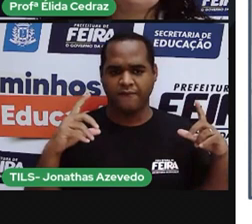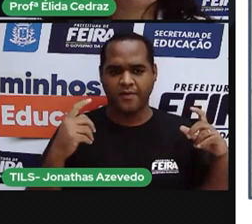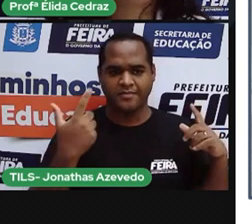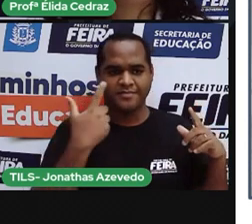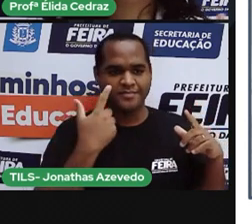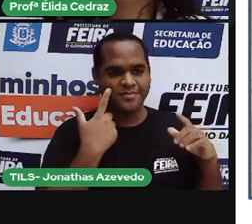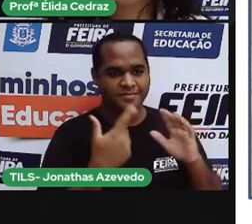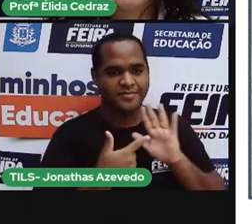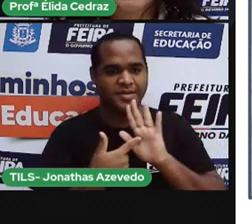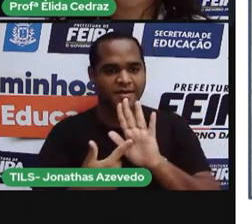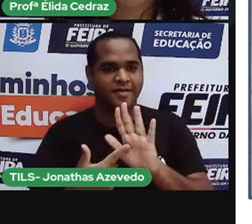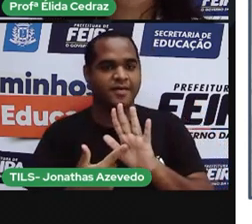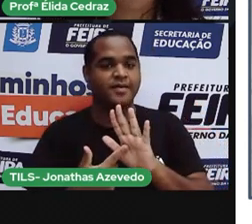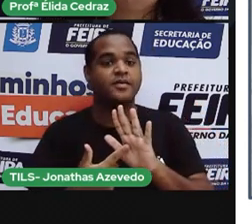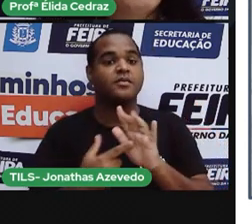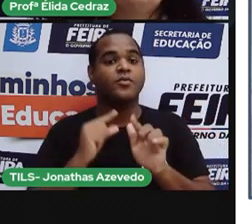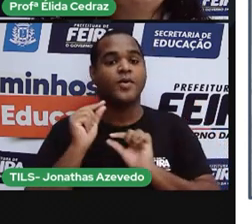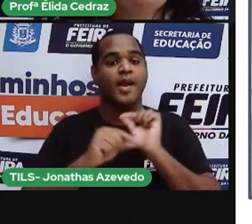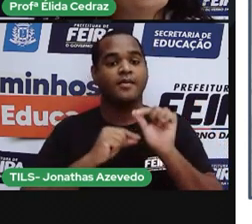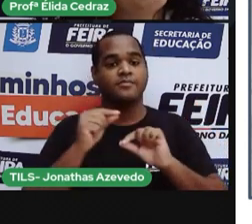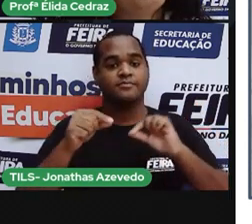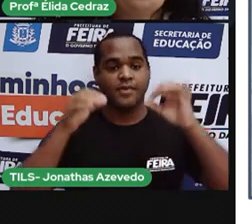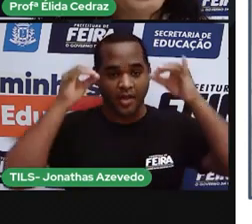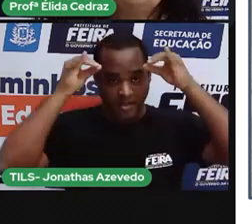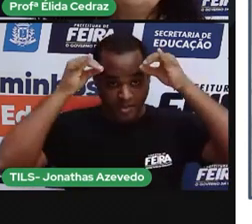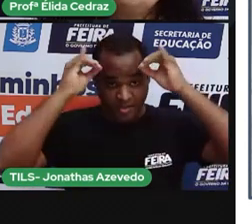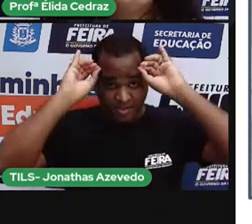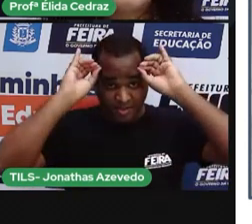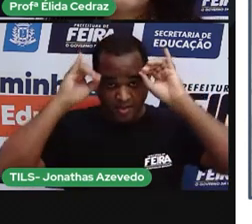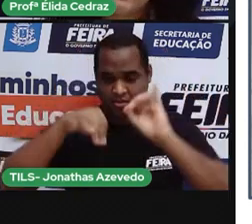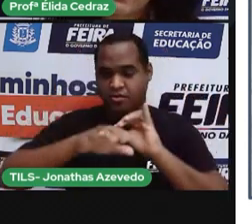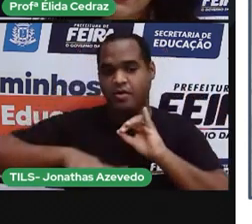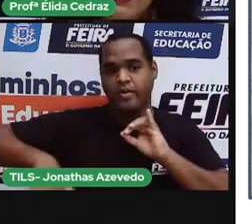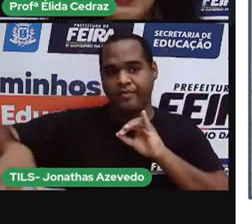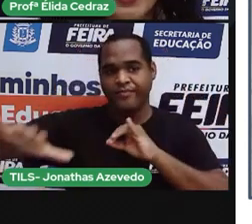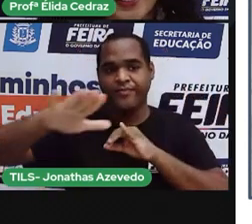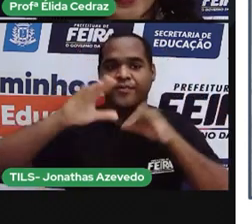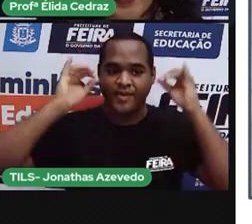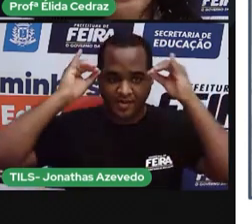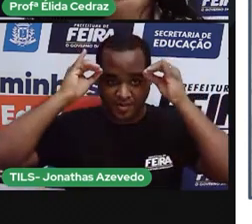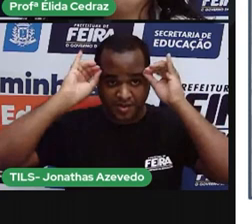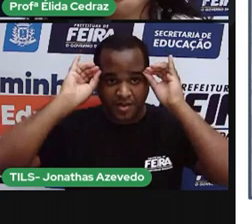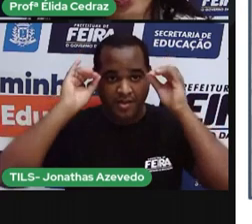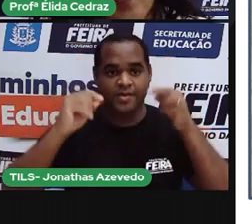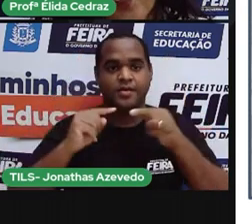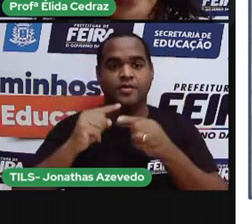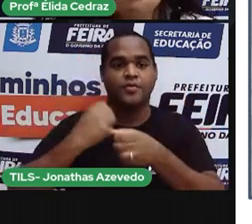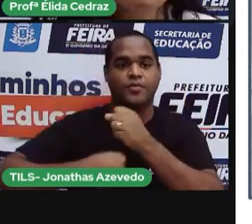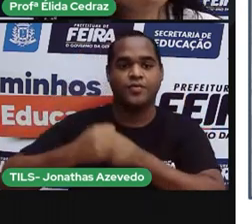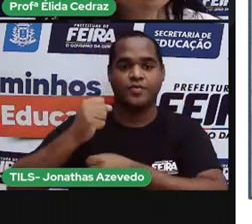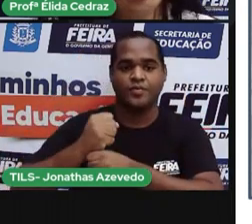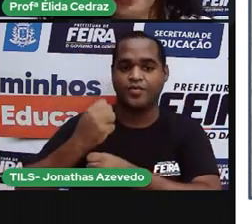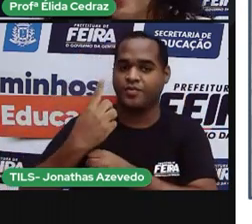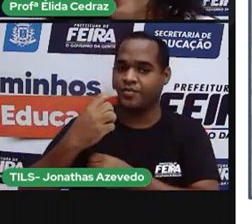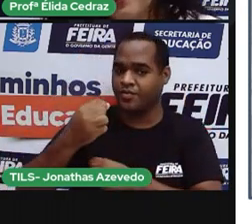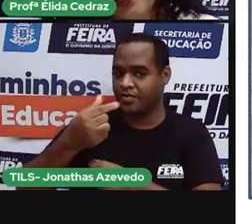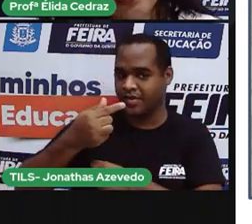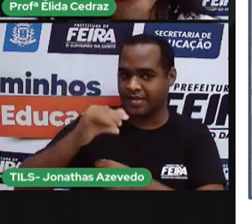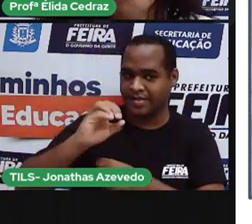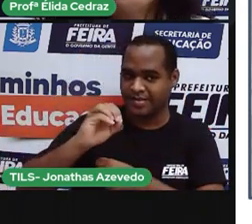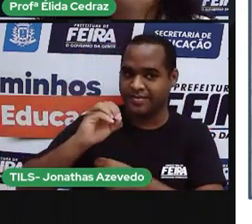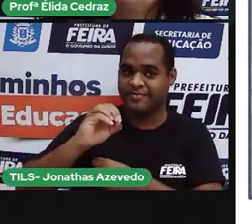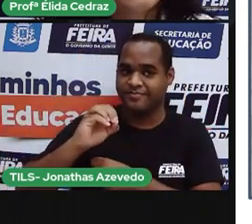olha só. Exposição de gado no bairro do Campo do Gado na década de 70. Eu nem tinha